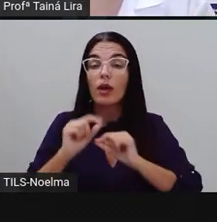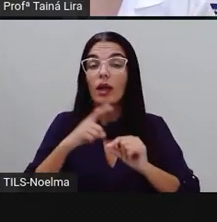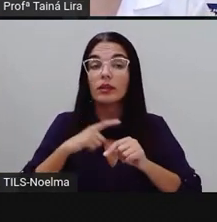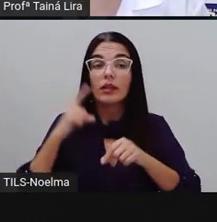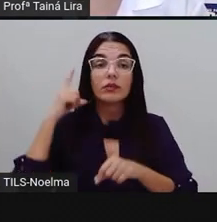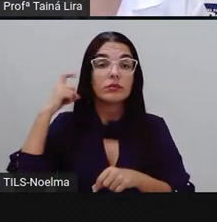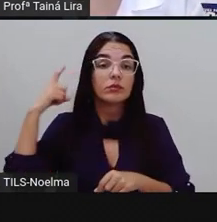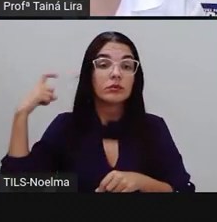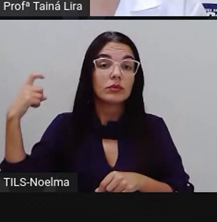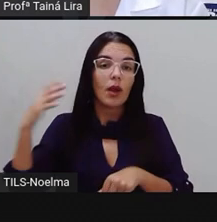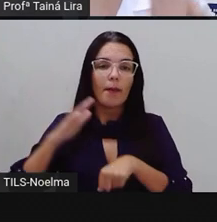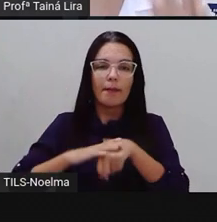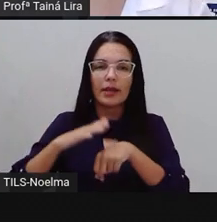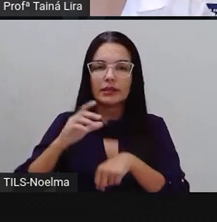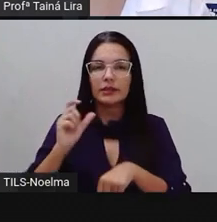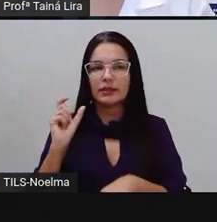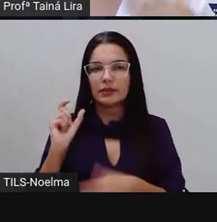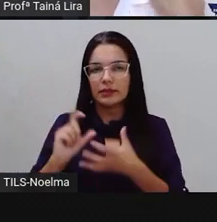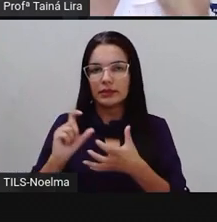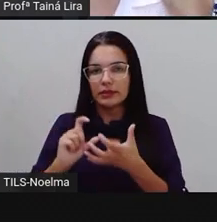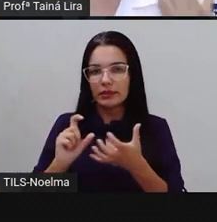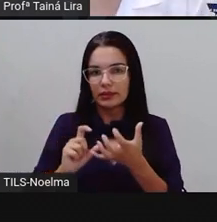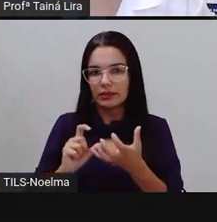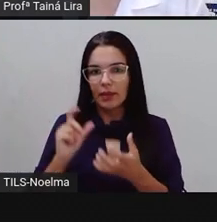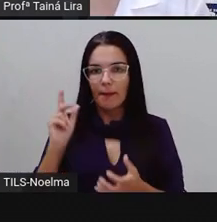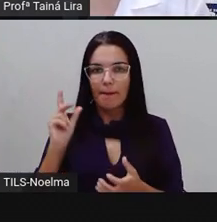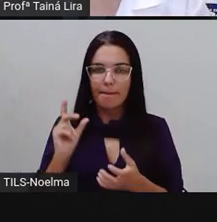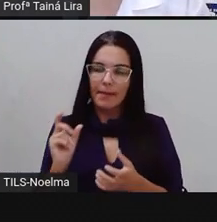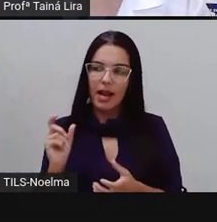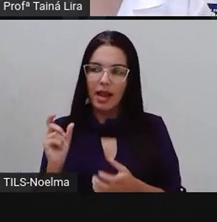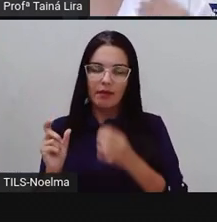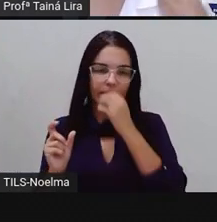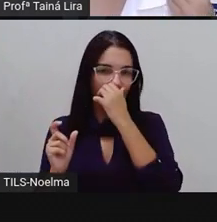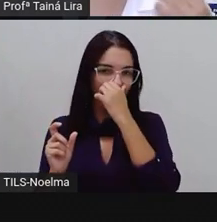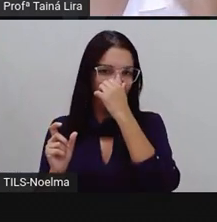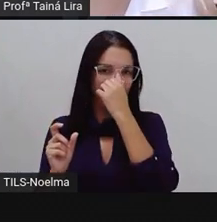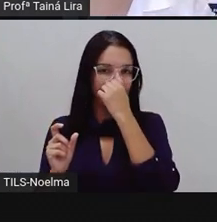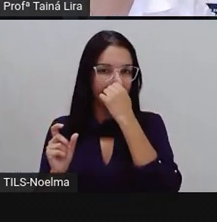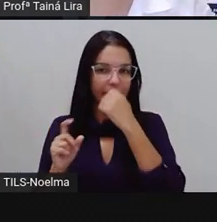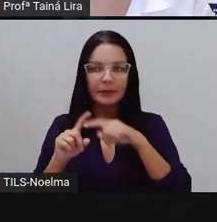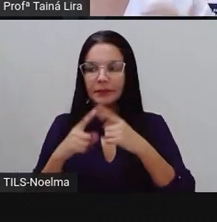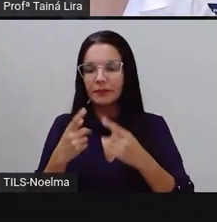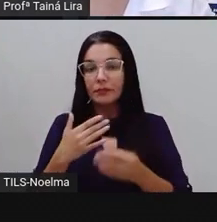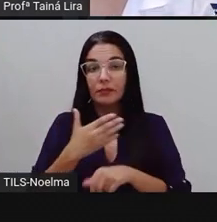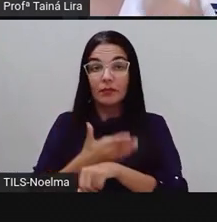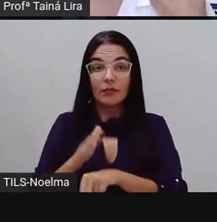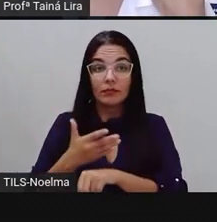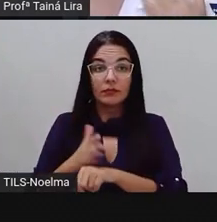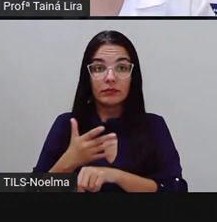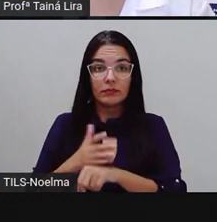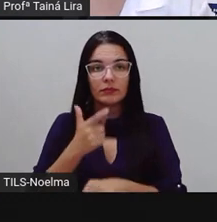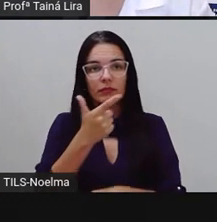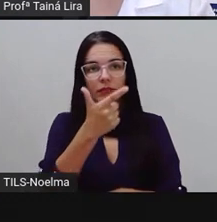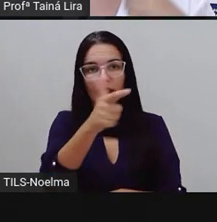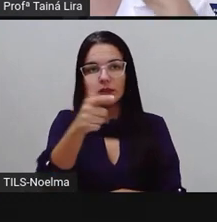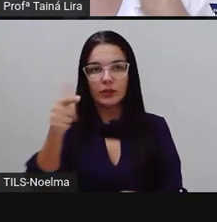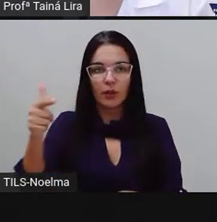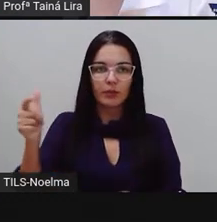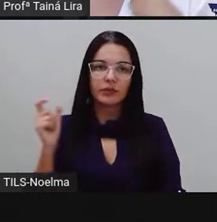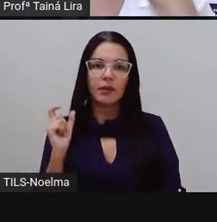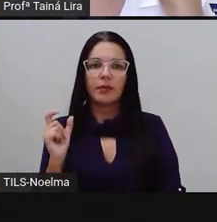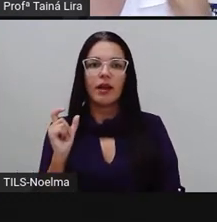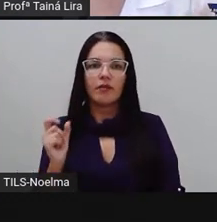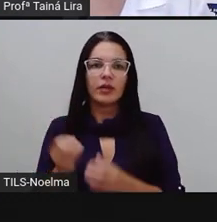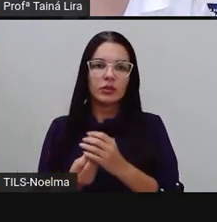do U, não é a sílaba mais forte da palavra. Então, vocês podem até treinar depois, né? Essas palavrinhas para